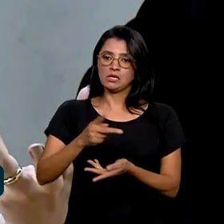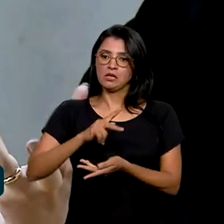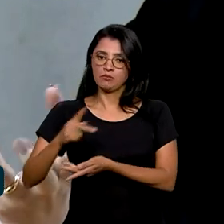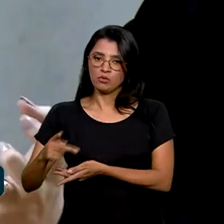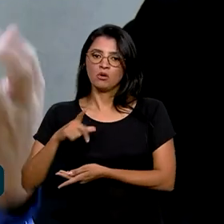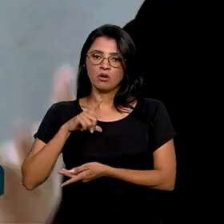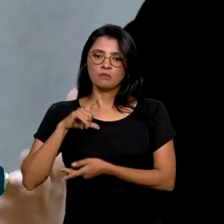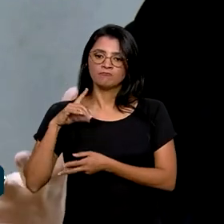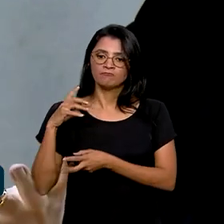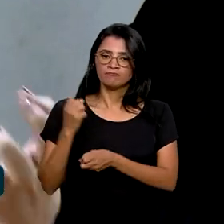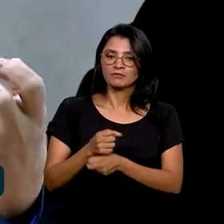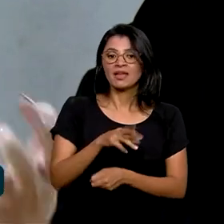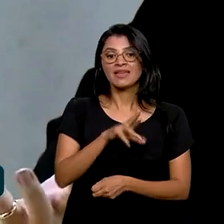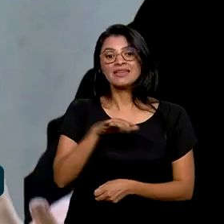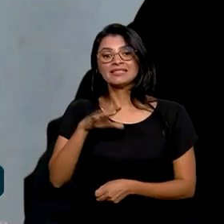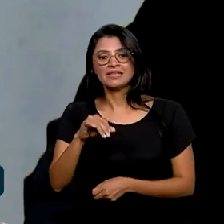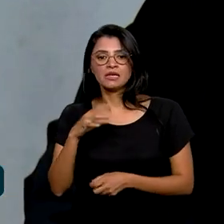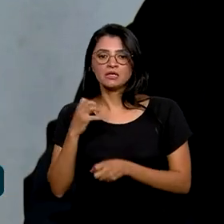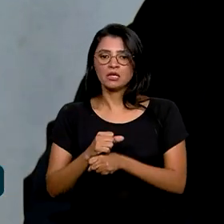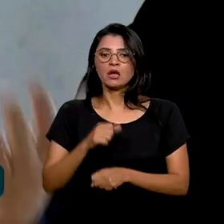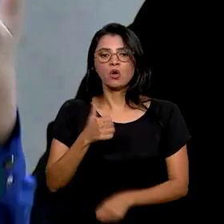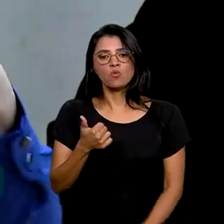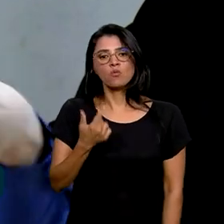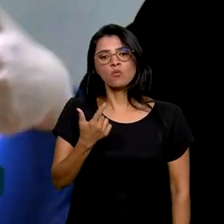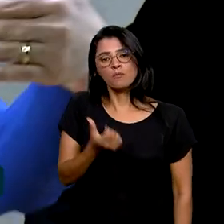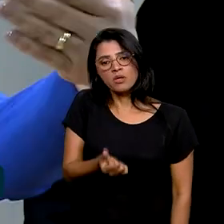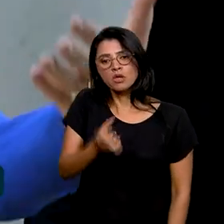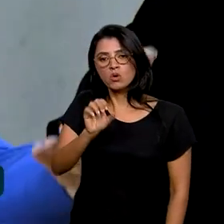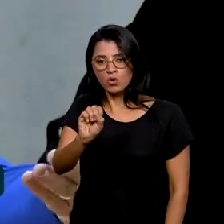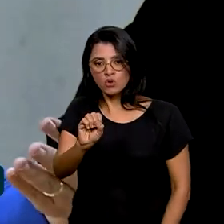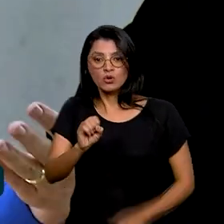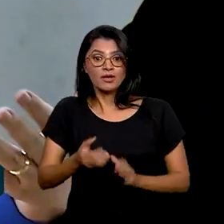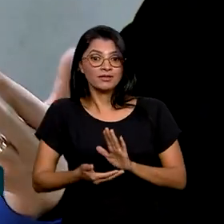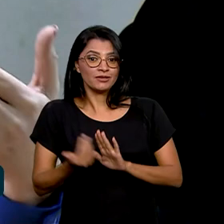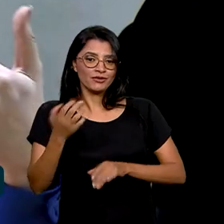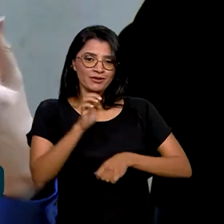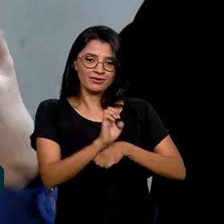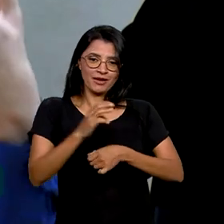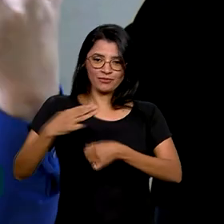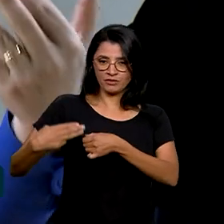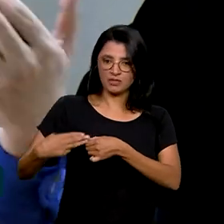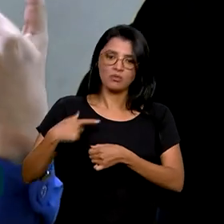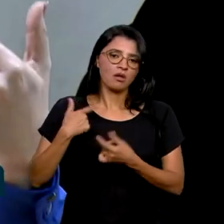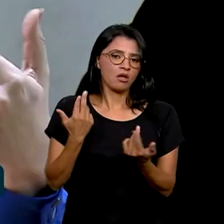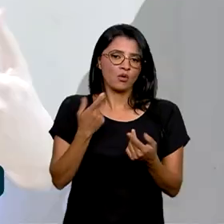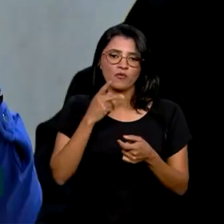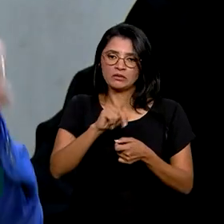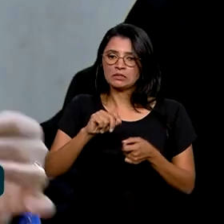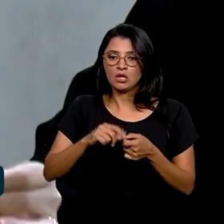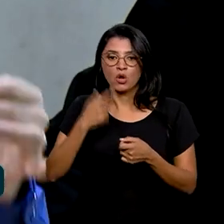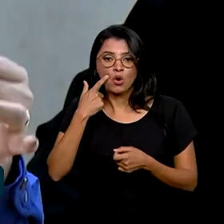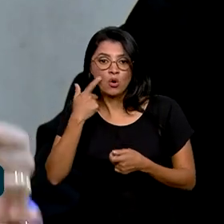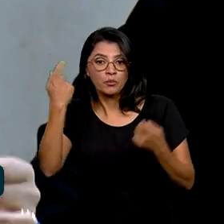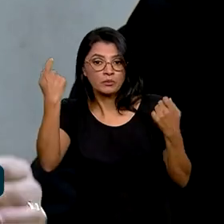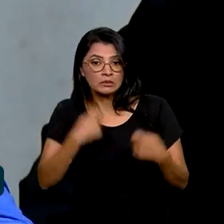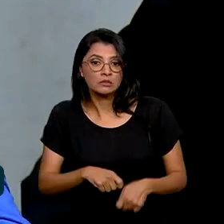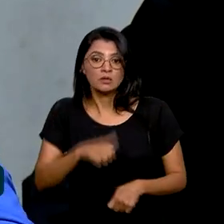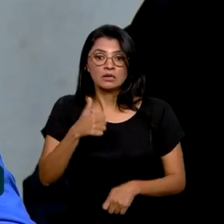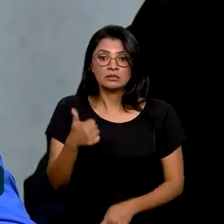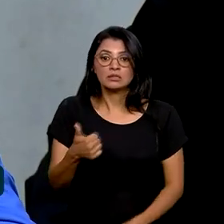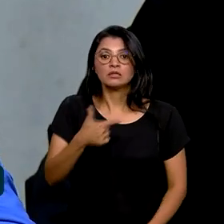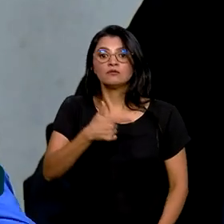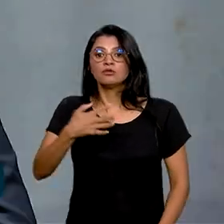receita bruta de R 168. Tirando estados e municípios, eu estou dizendo para a Fazenda, olha, eu preciso de R